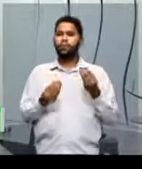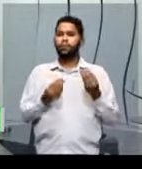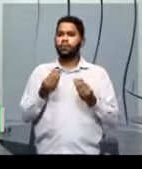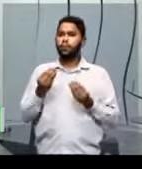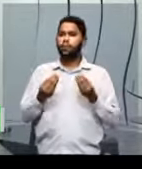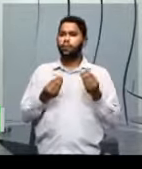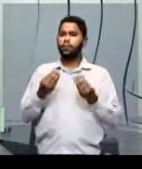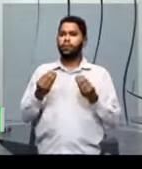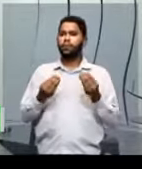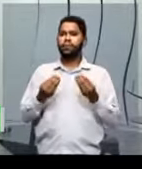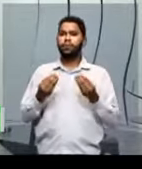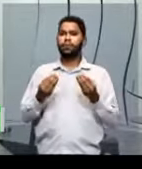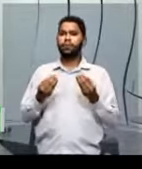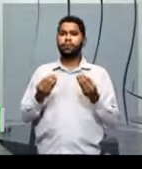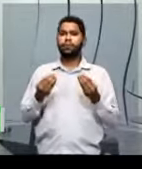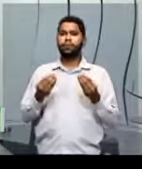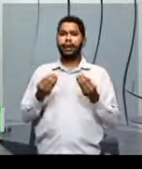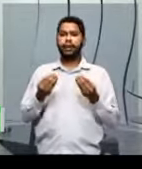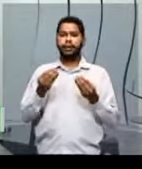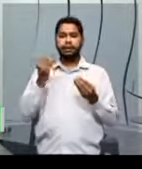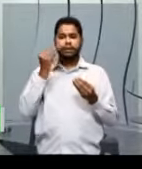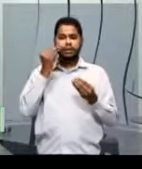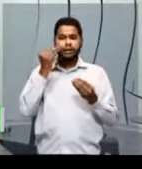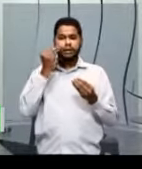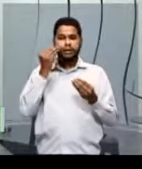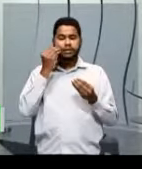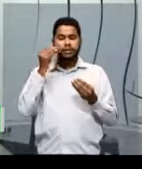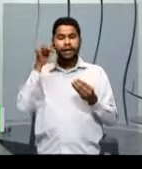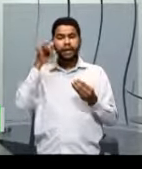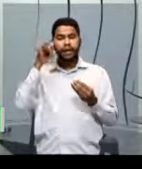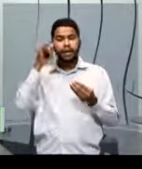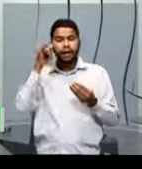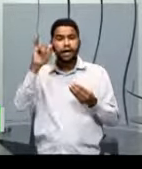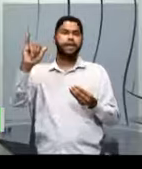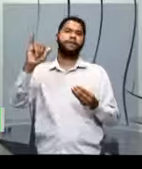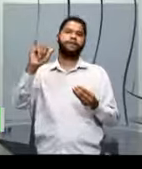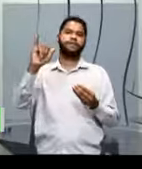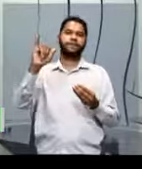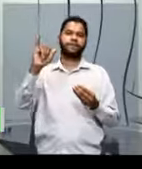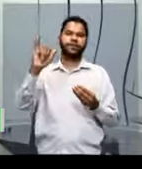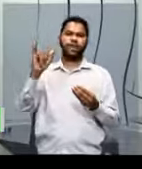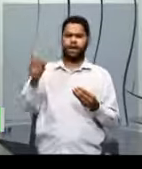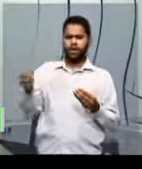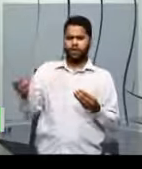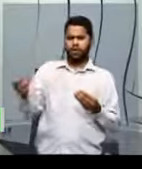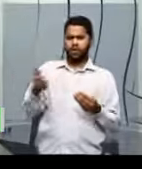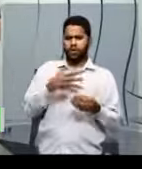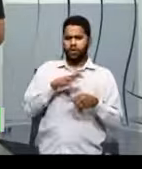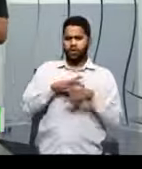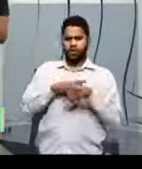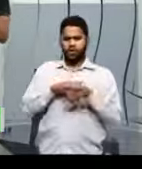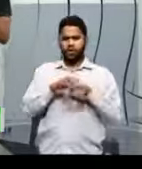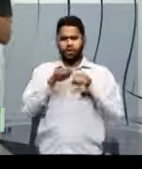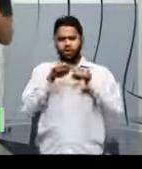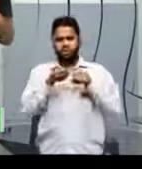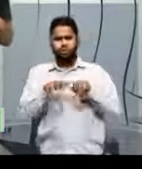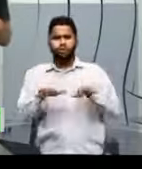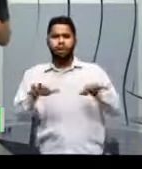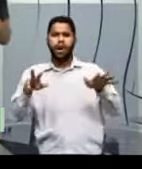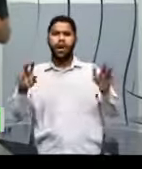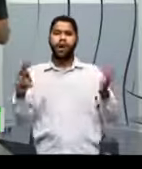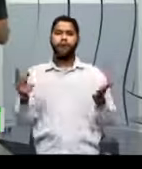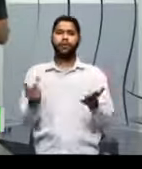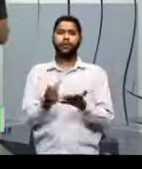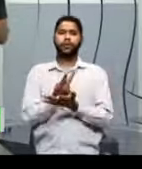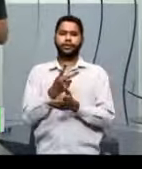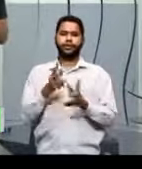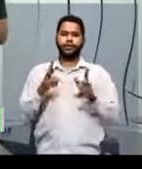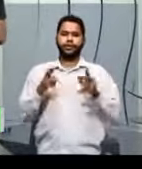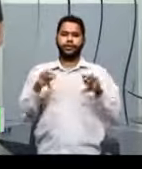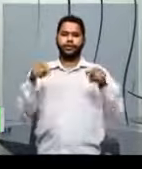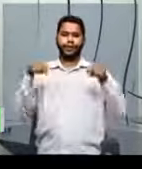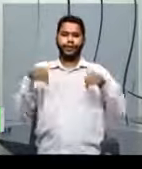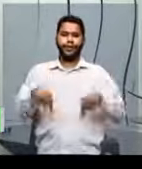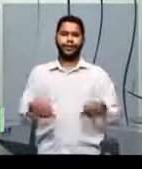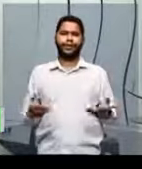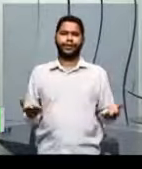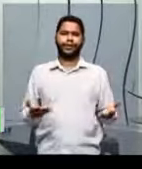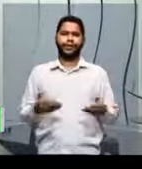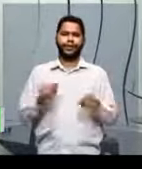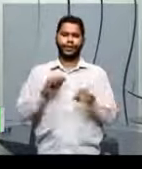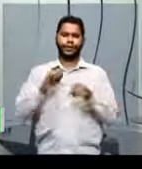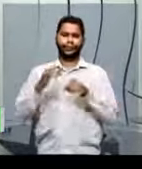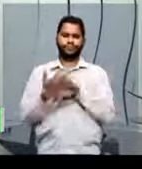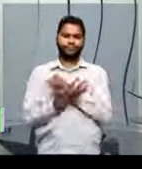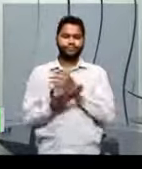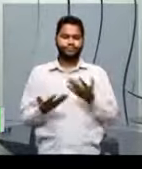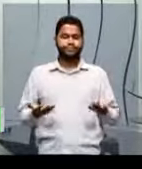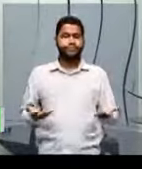para impedir, né? De que novas epidemias aconteçam, aconteçam da forma que está acontecendo agora.